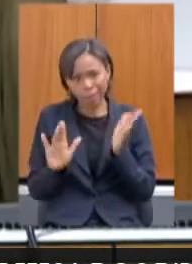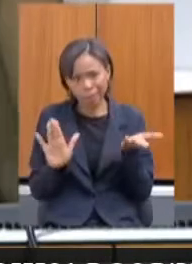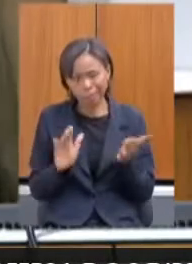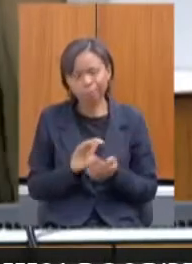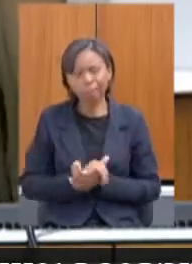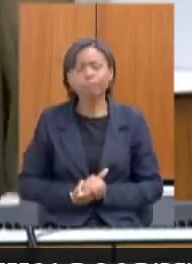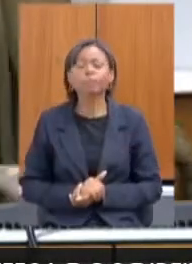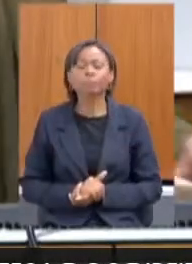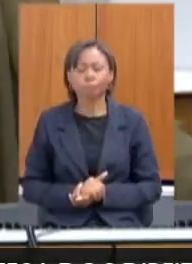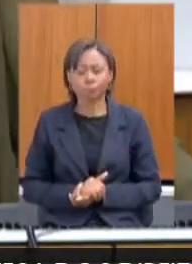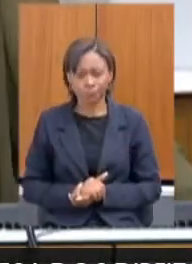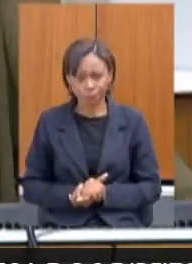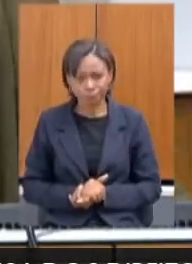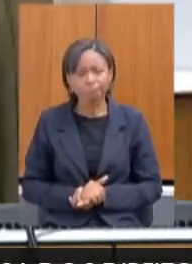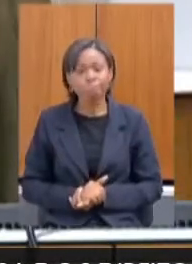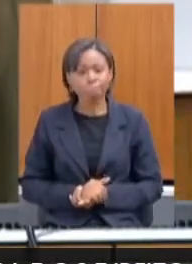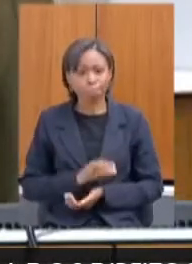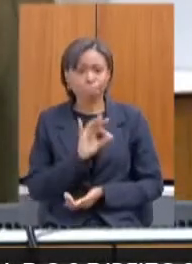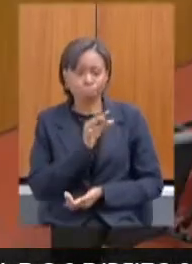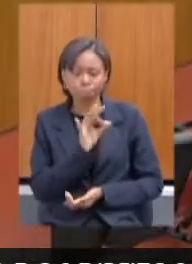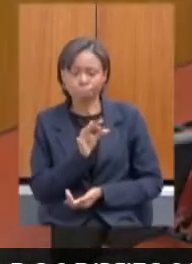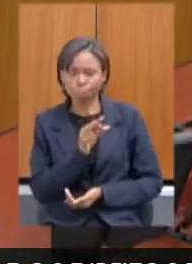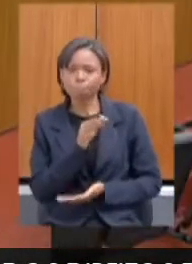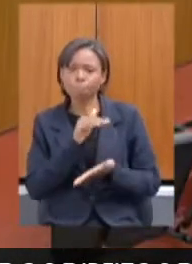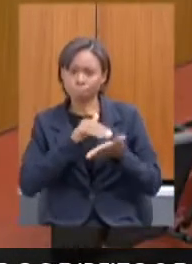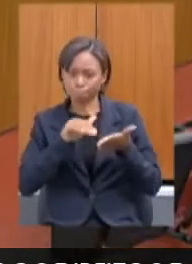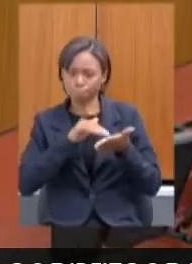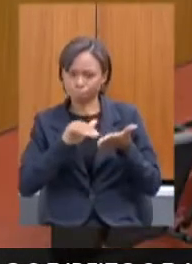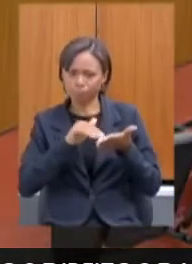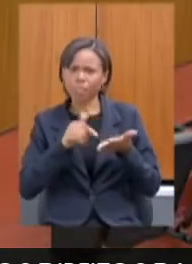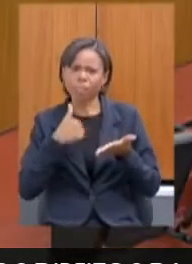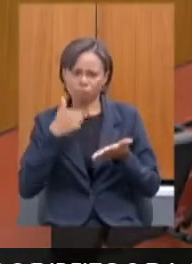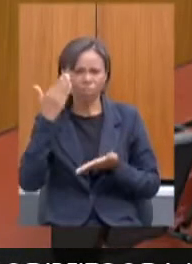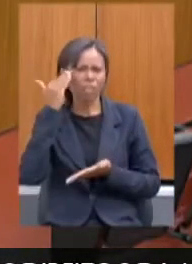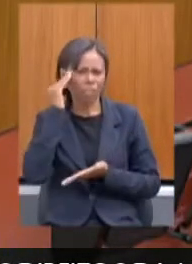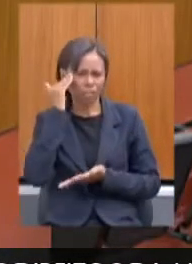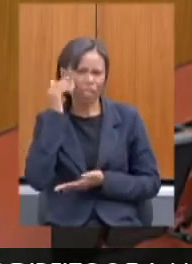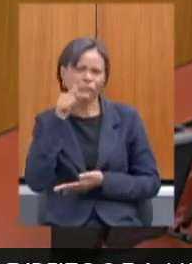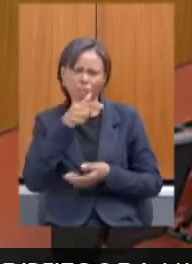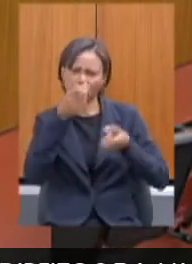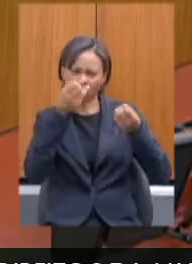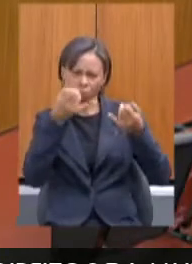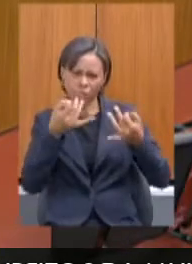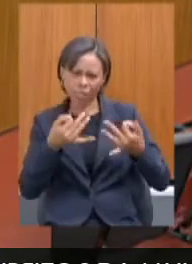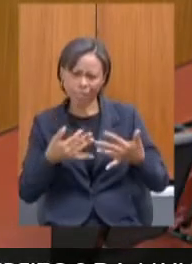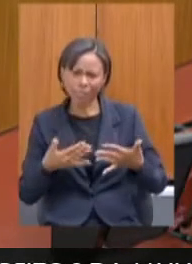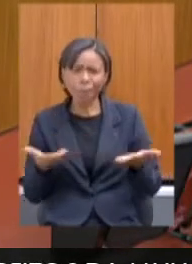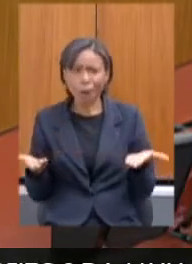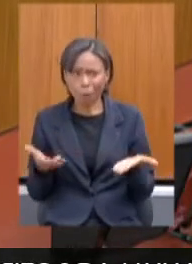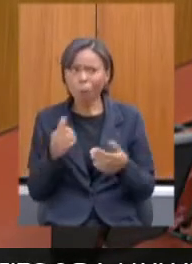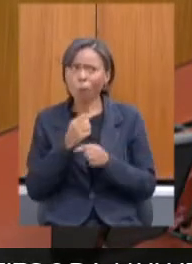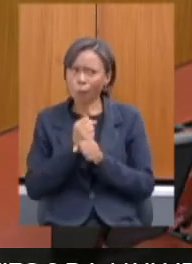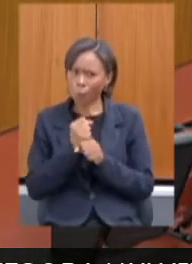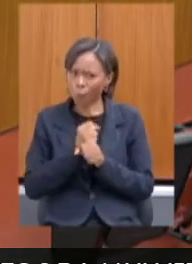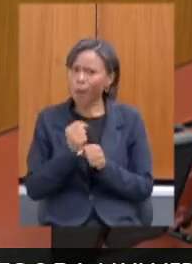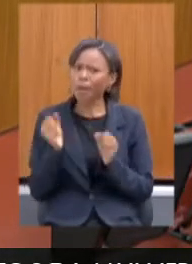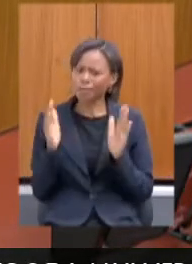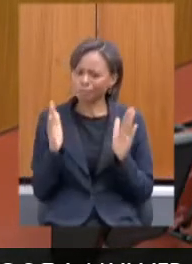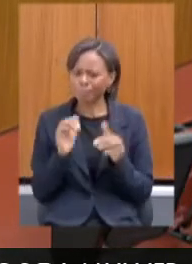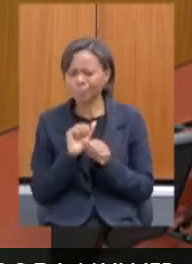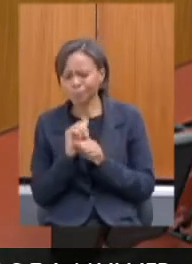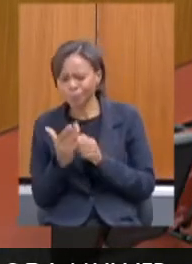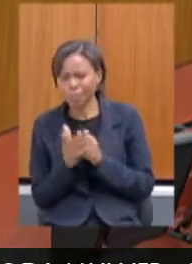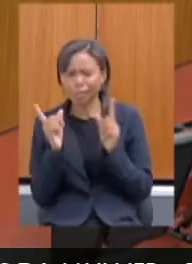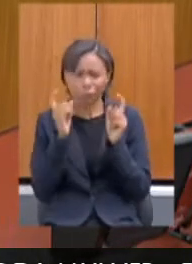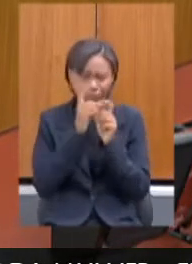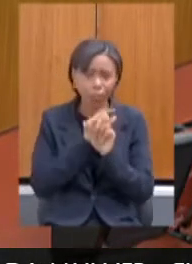eu entendo a sua explanação, estamos vivendo um ano muito atípico, mas peço com o